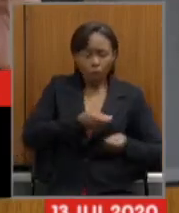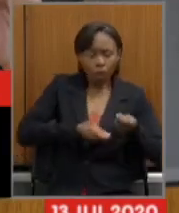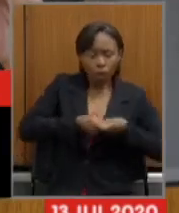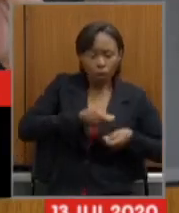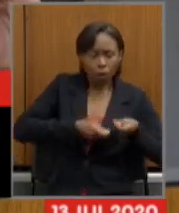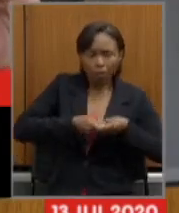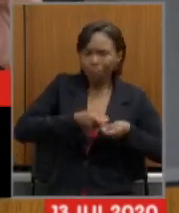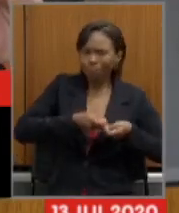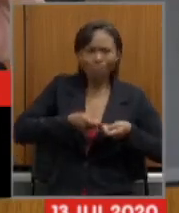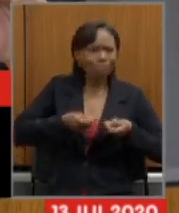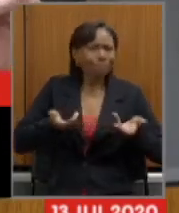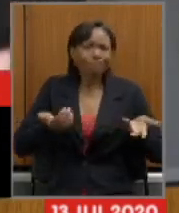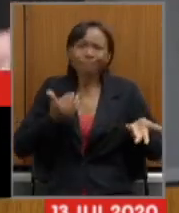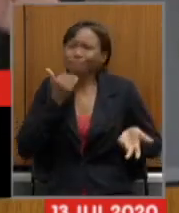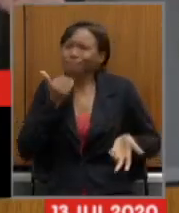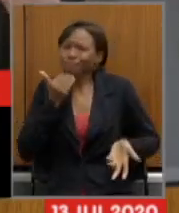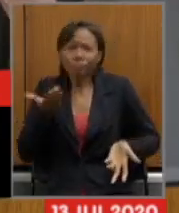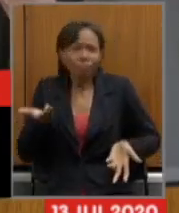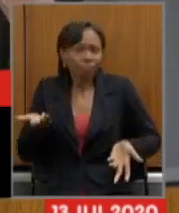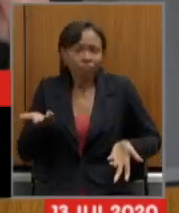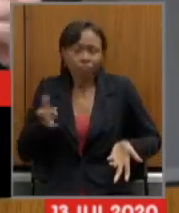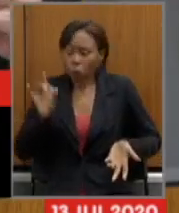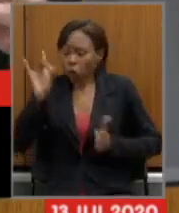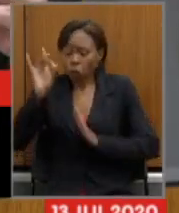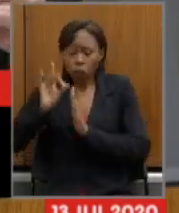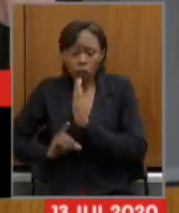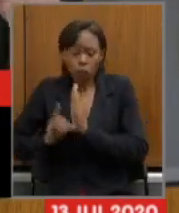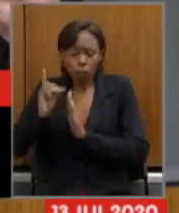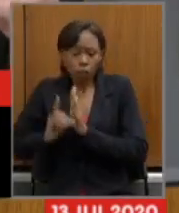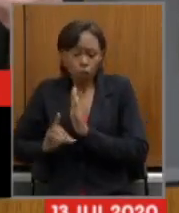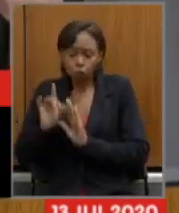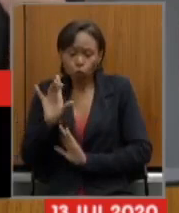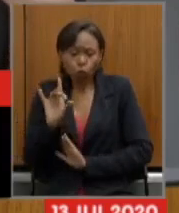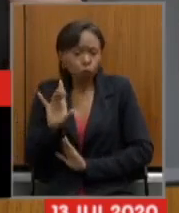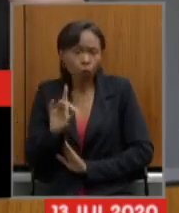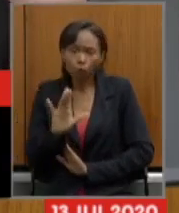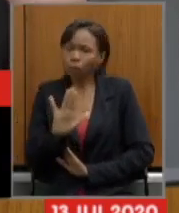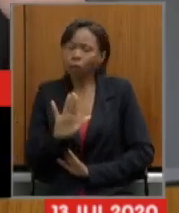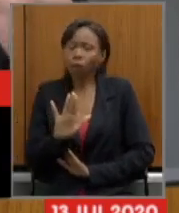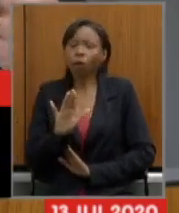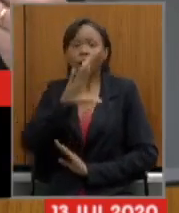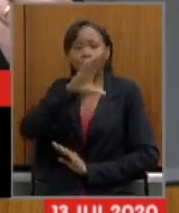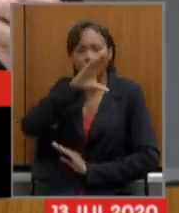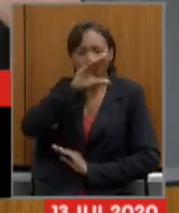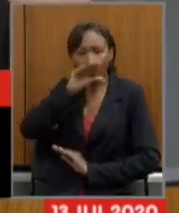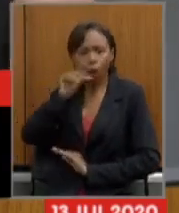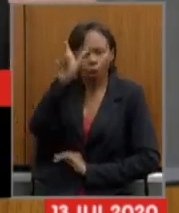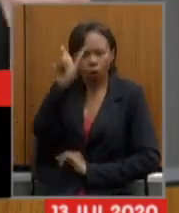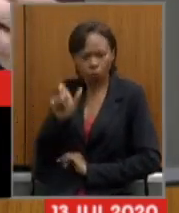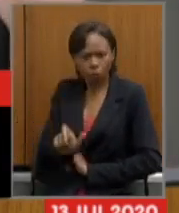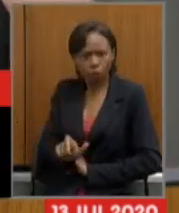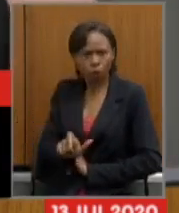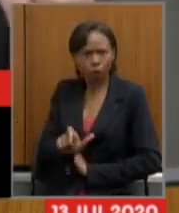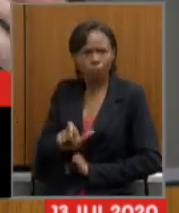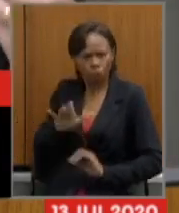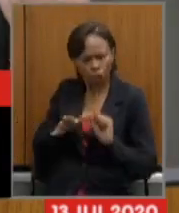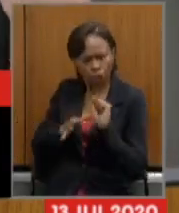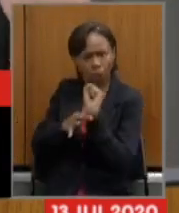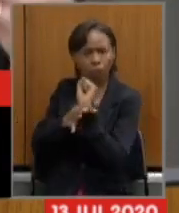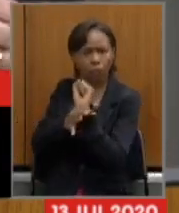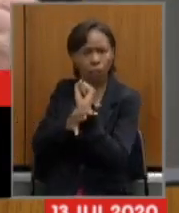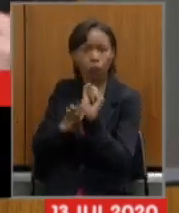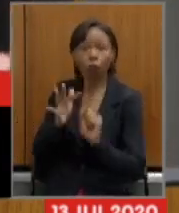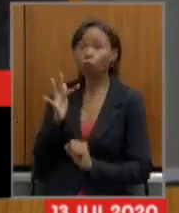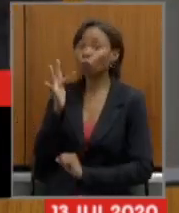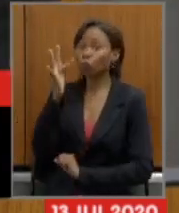então para que o servidor tenha efetivamente a garantia do seu direito no